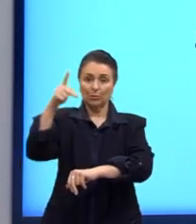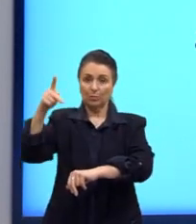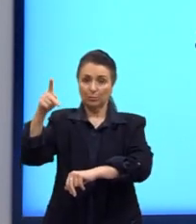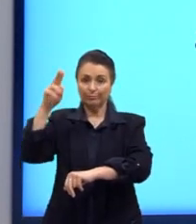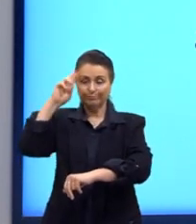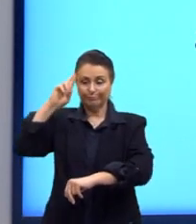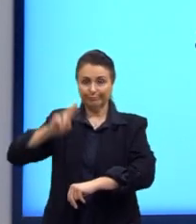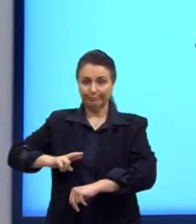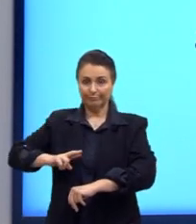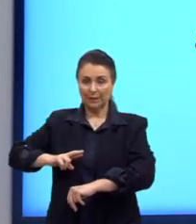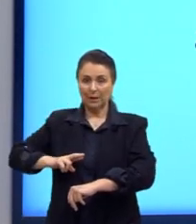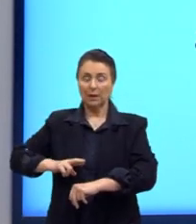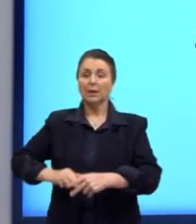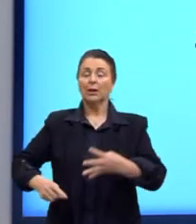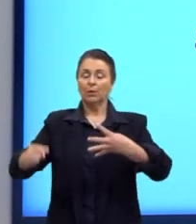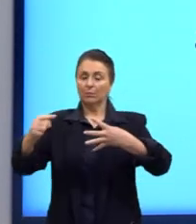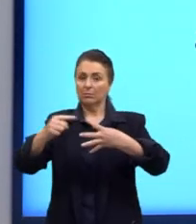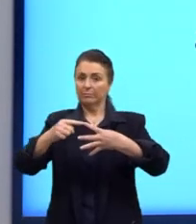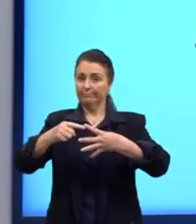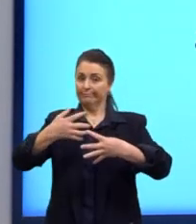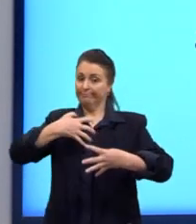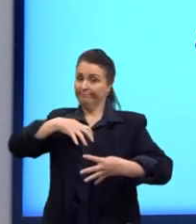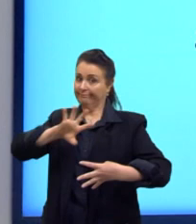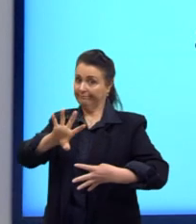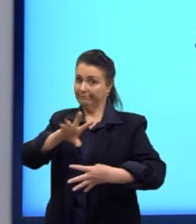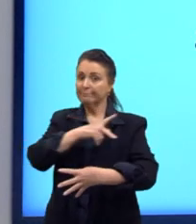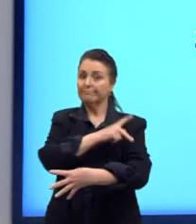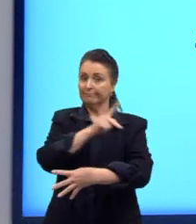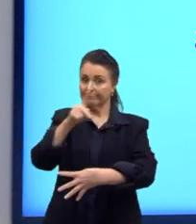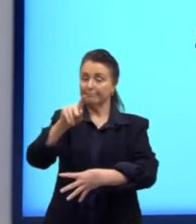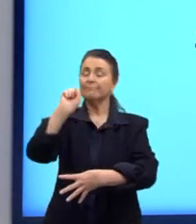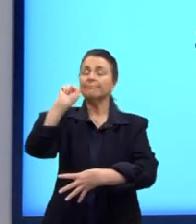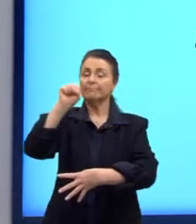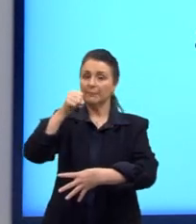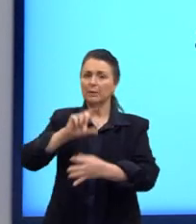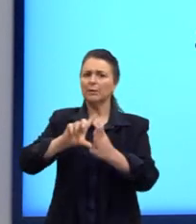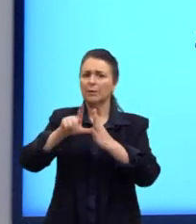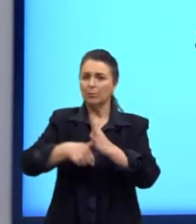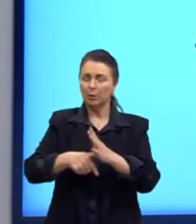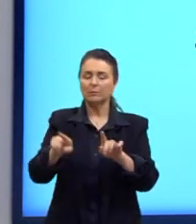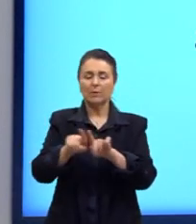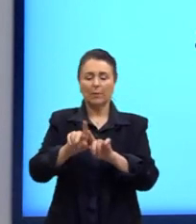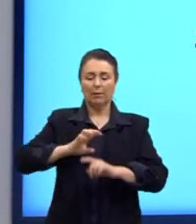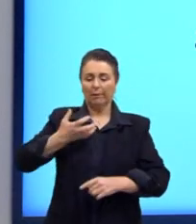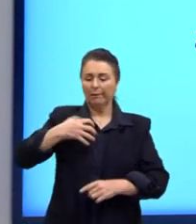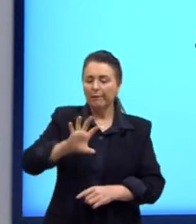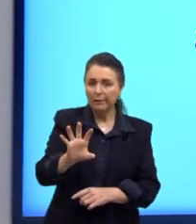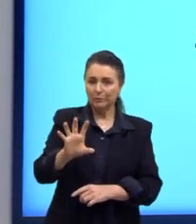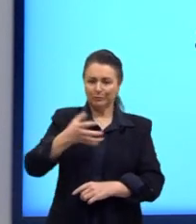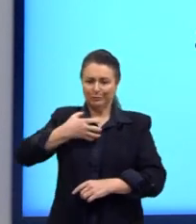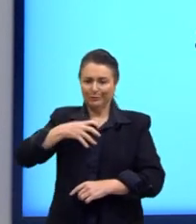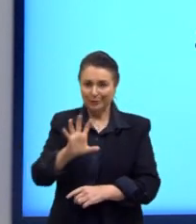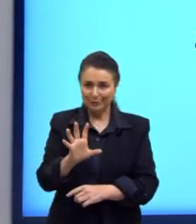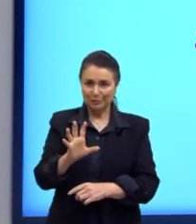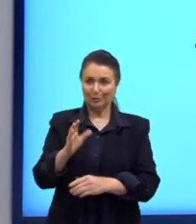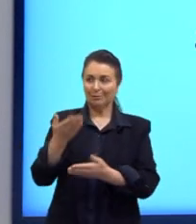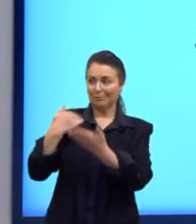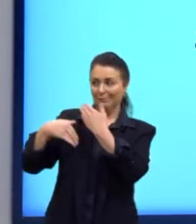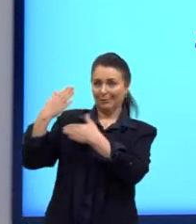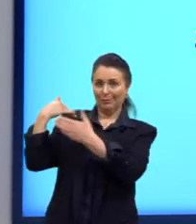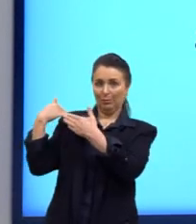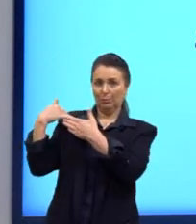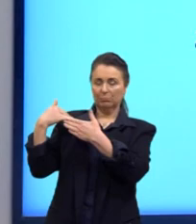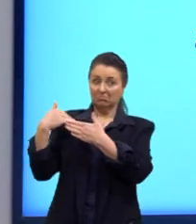prof, eu posso dizer que o simbolismo é anti-parnasiano? Sim. E tudo que vem depois vai ser anti o que passou. E eu acho que isso é o quê?